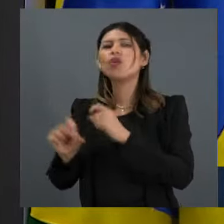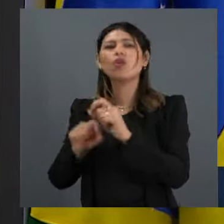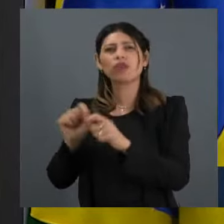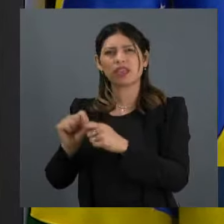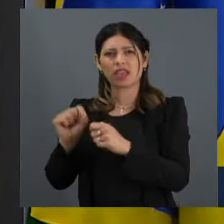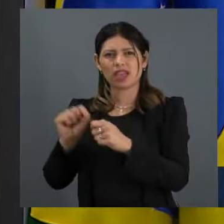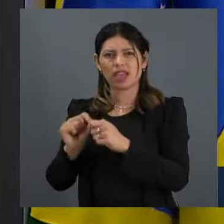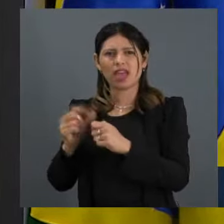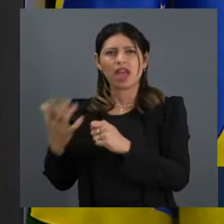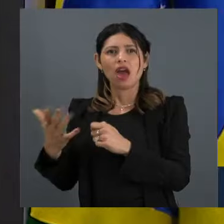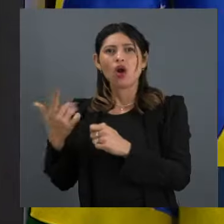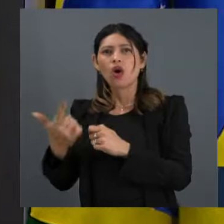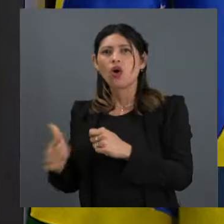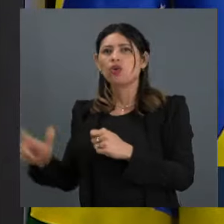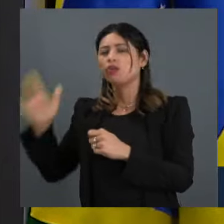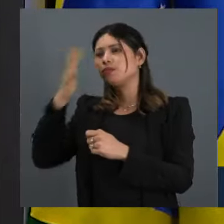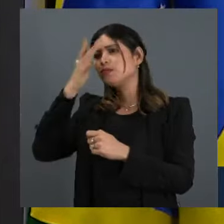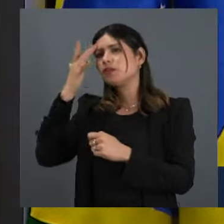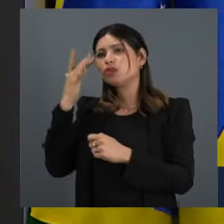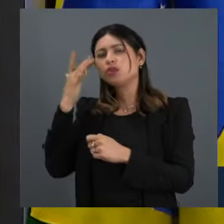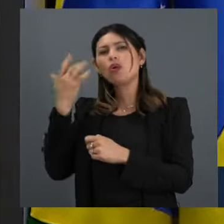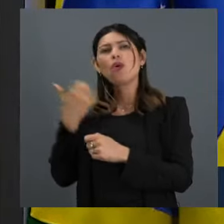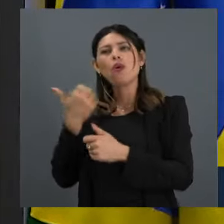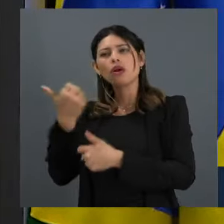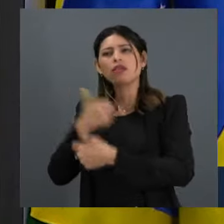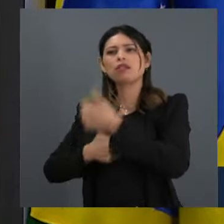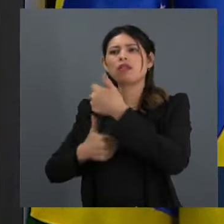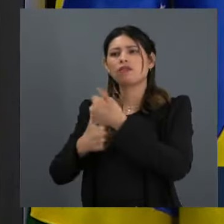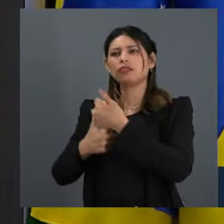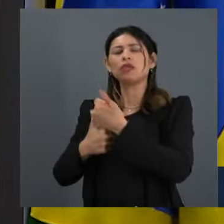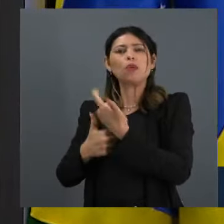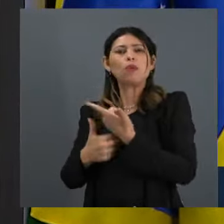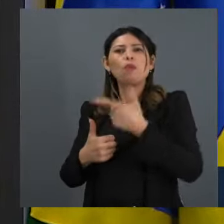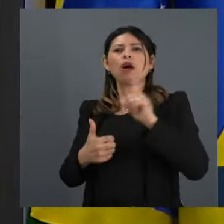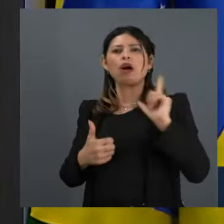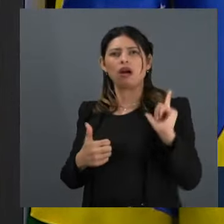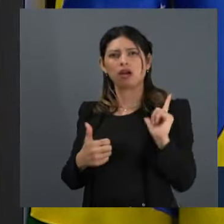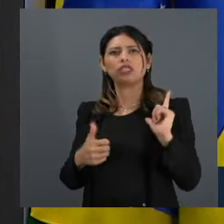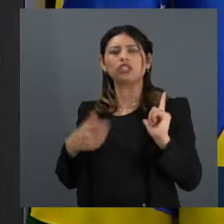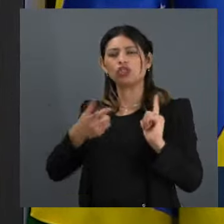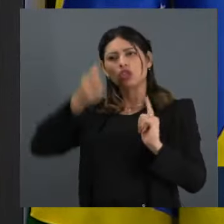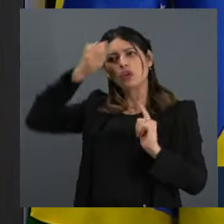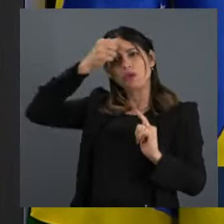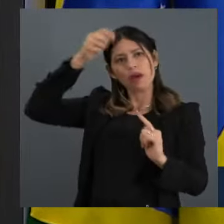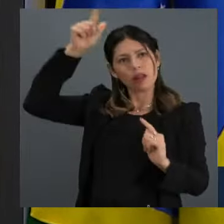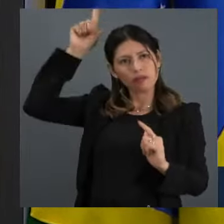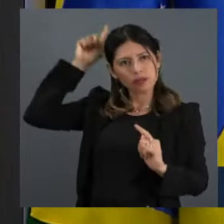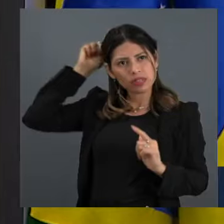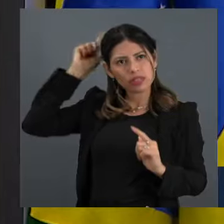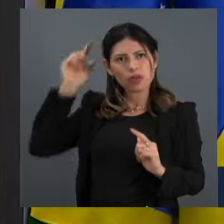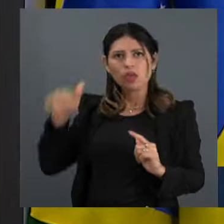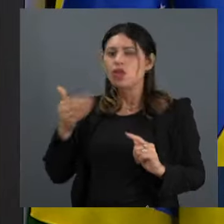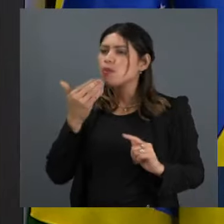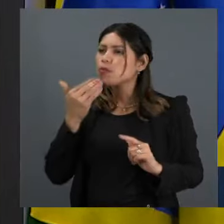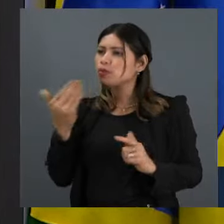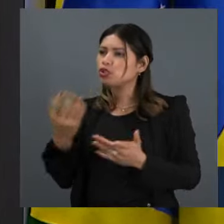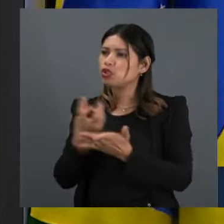antecessor, o ministro Alexandre de Moraes, que é o campeão disparado de pedido de impeachment, que são 25